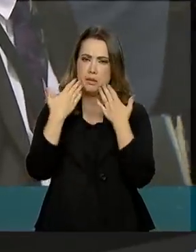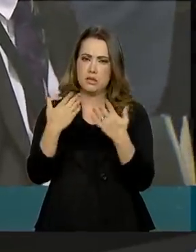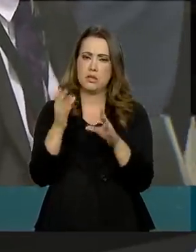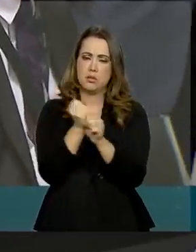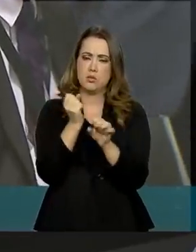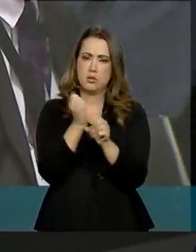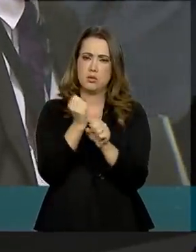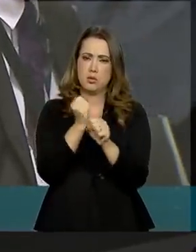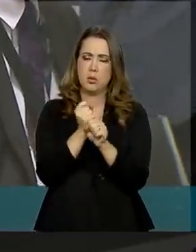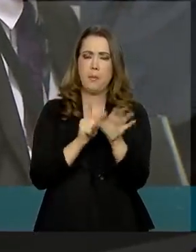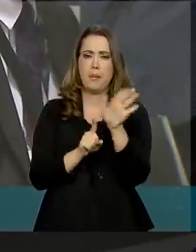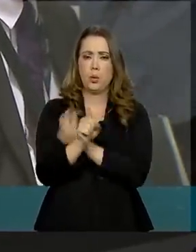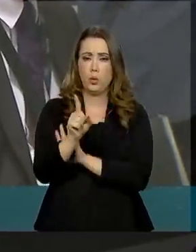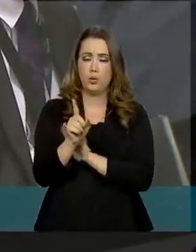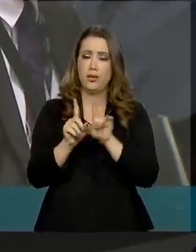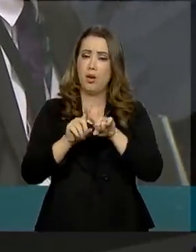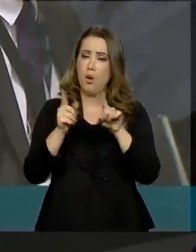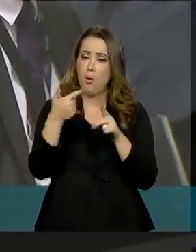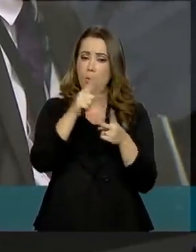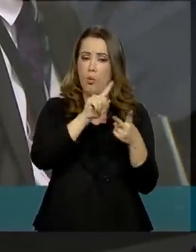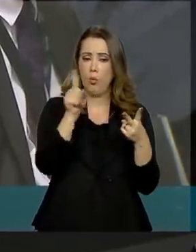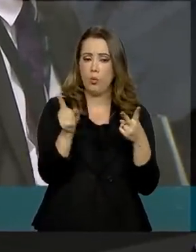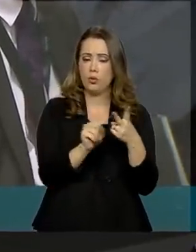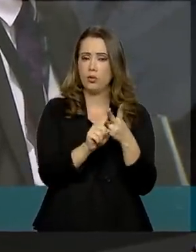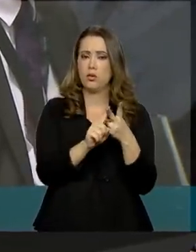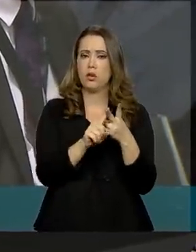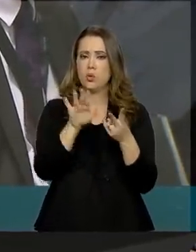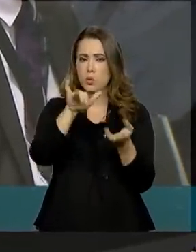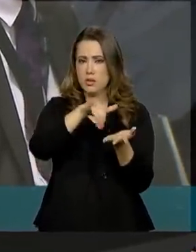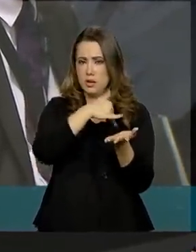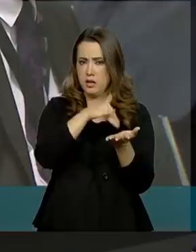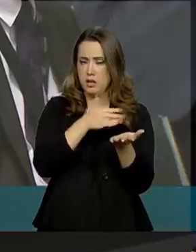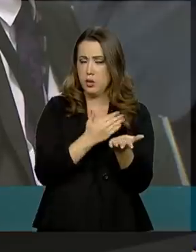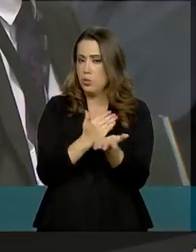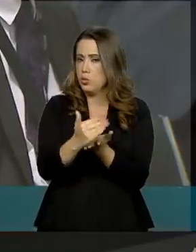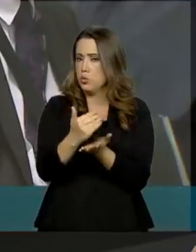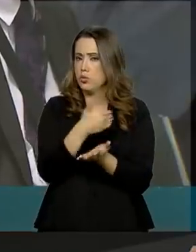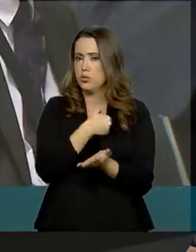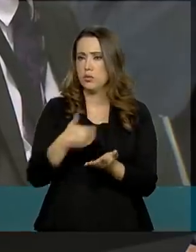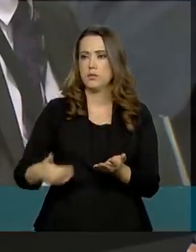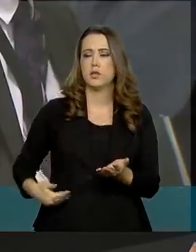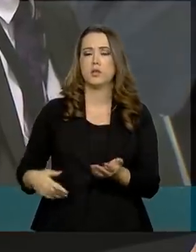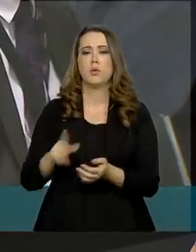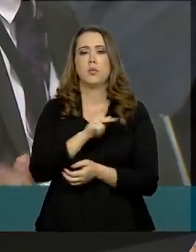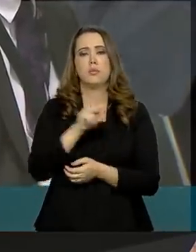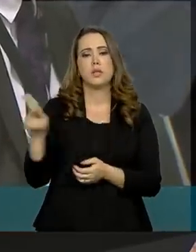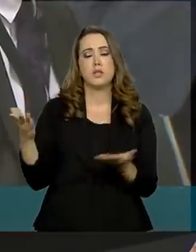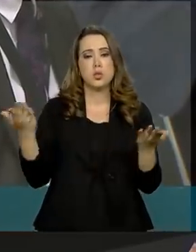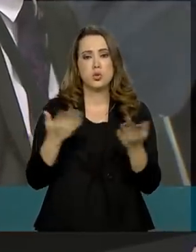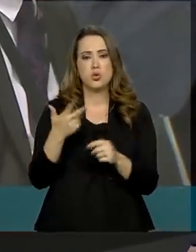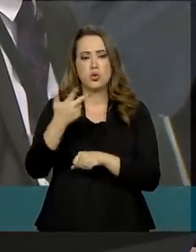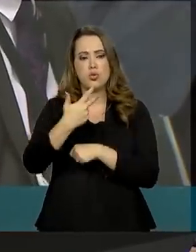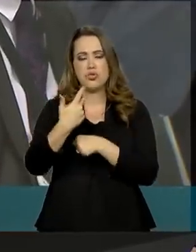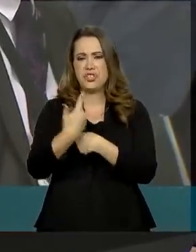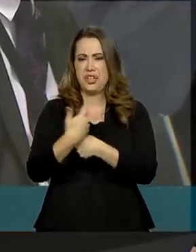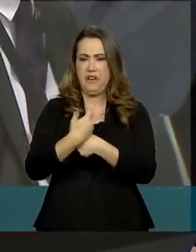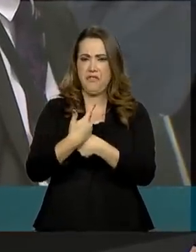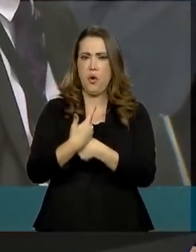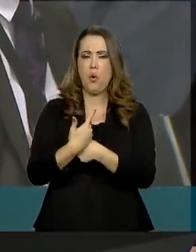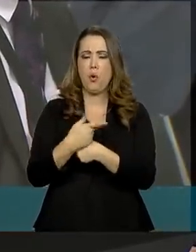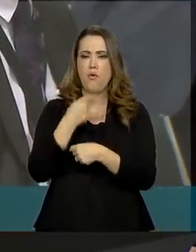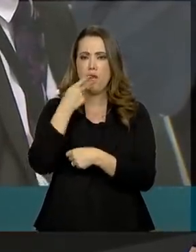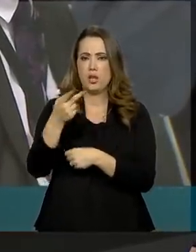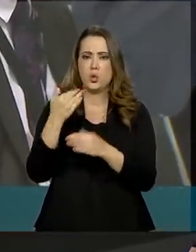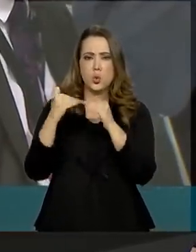outra, a respeito ainda do secretário, ele permanece no governo? O presidente hoje gravou um vídeo desautorizando uma fala